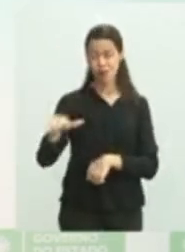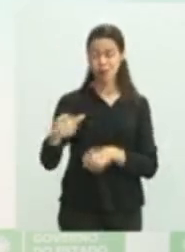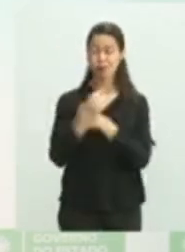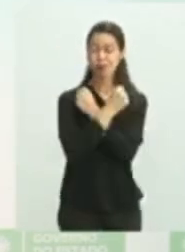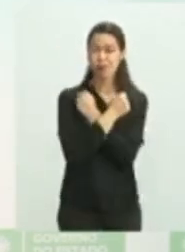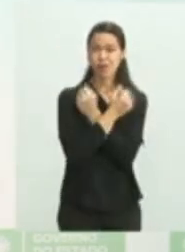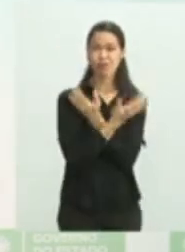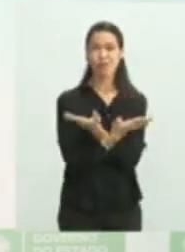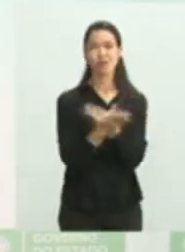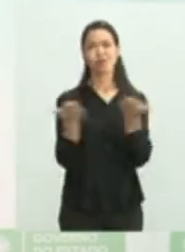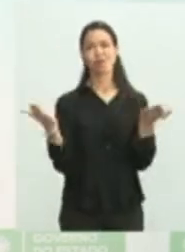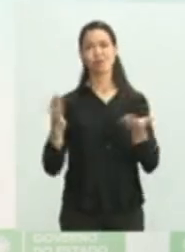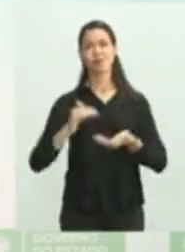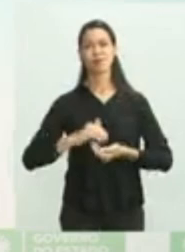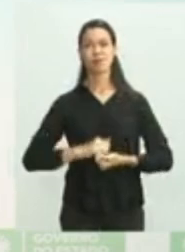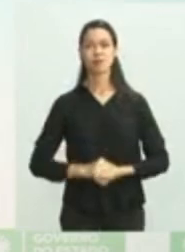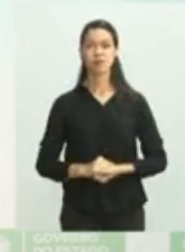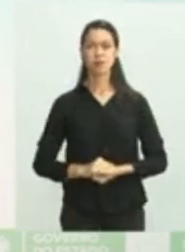todos vocês.